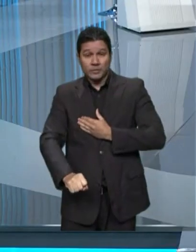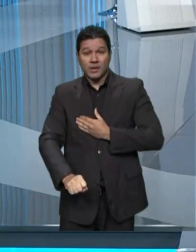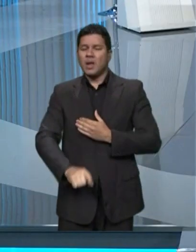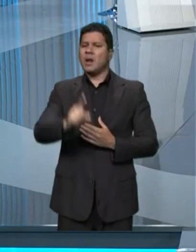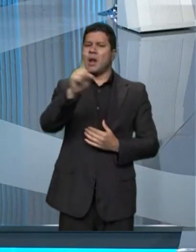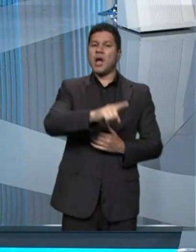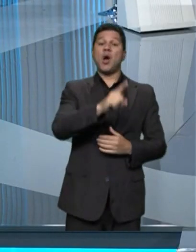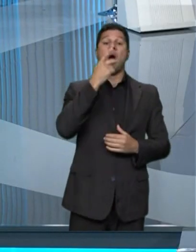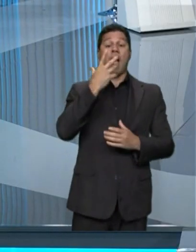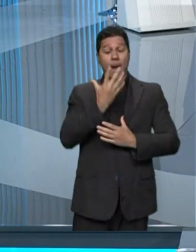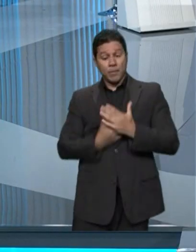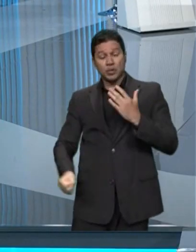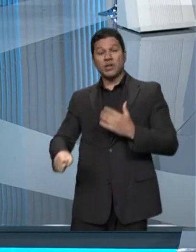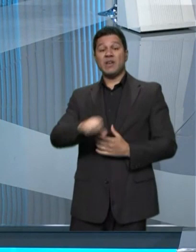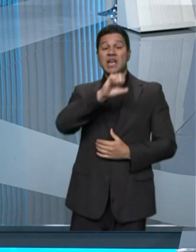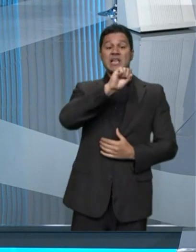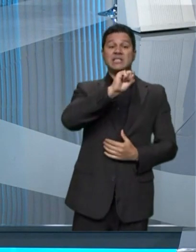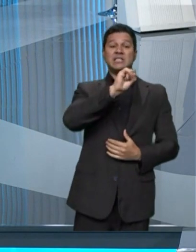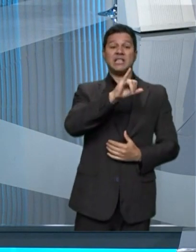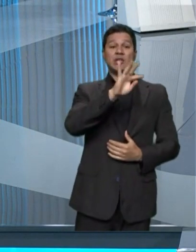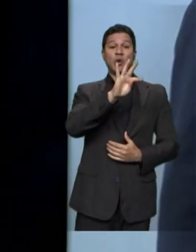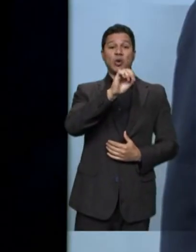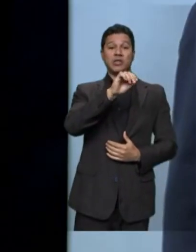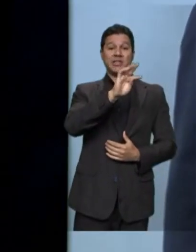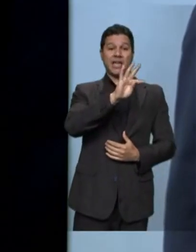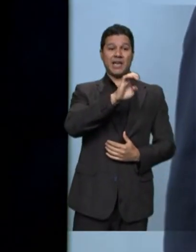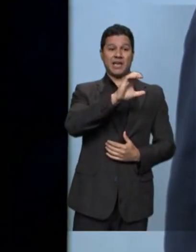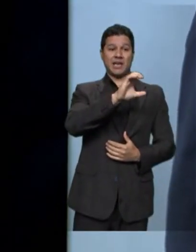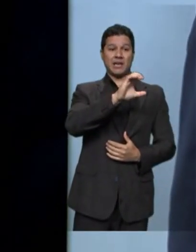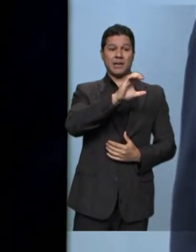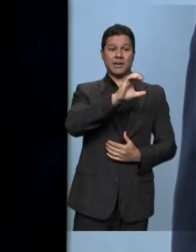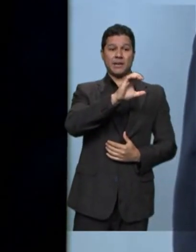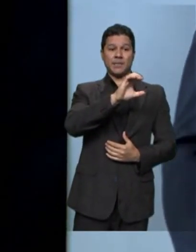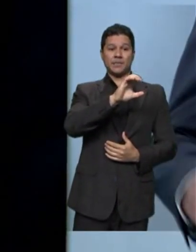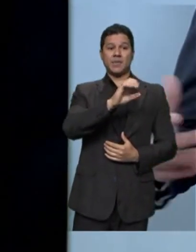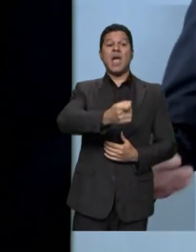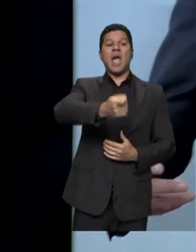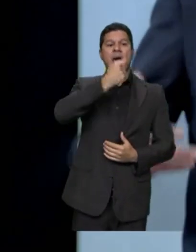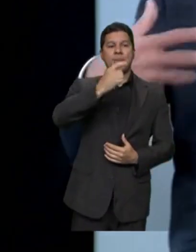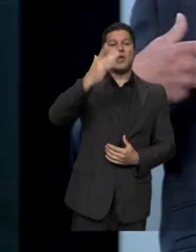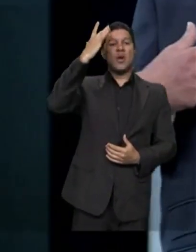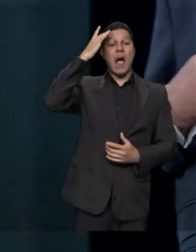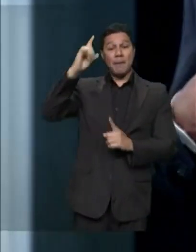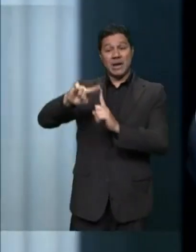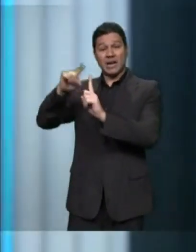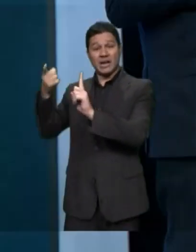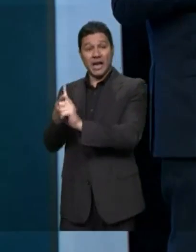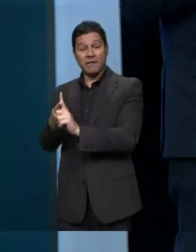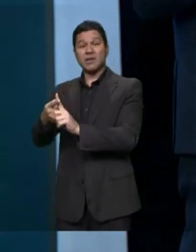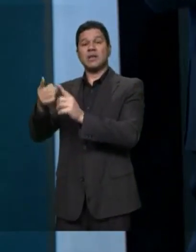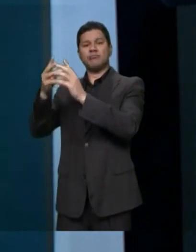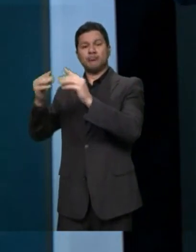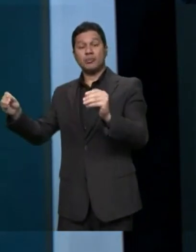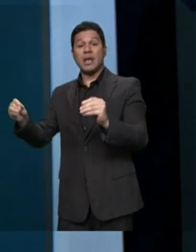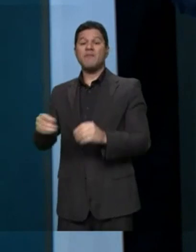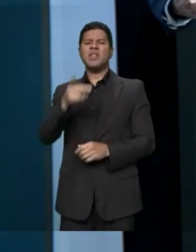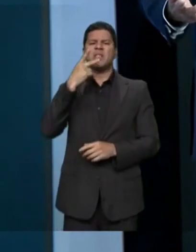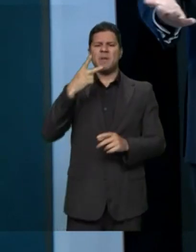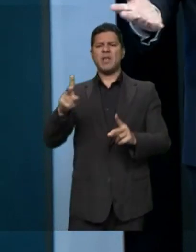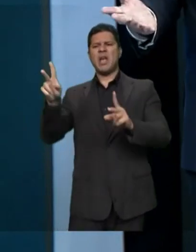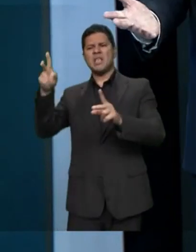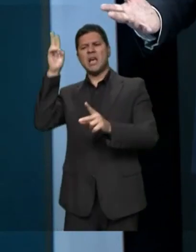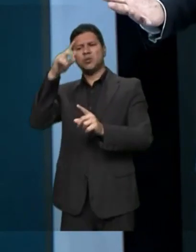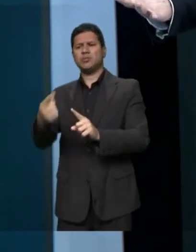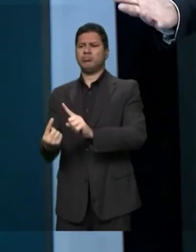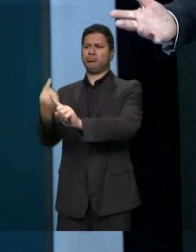citotec, é pílula do dia seguinte. É isso? Se é isso, outra coisa, trinta anos atrás, eu